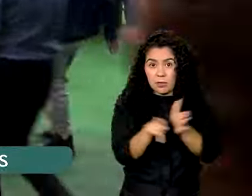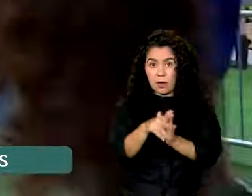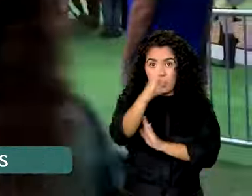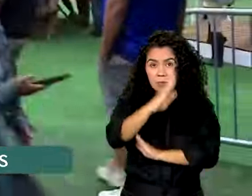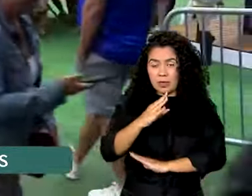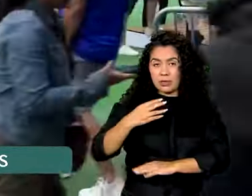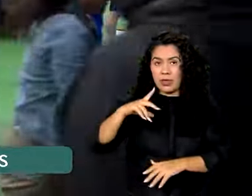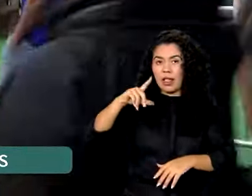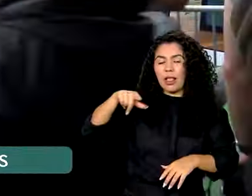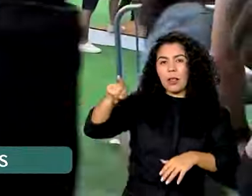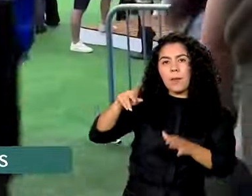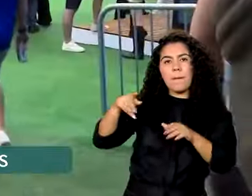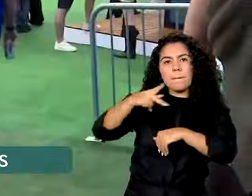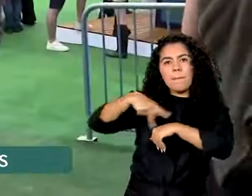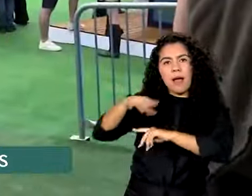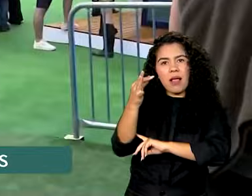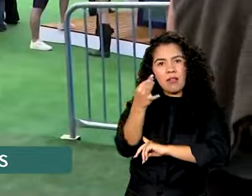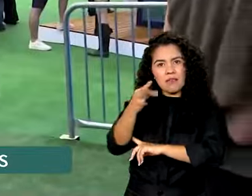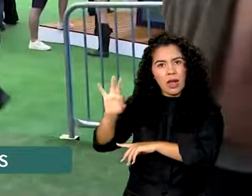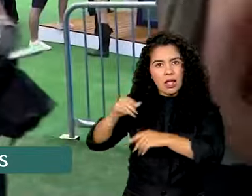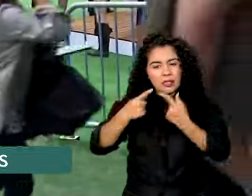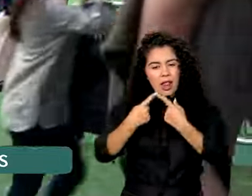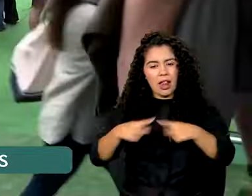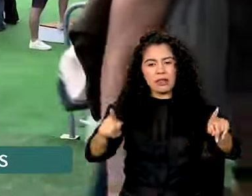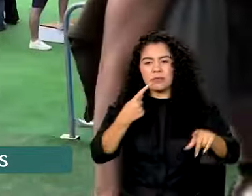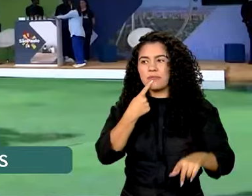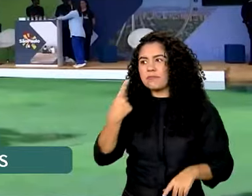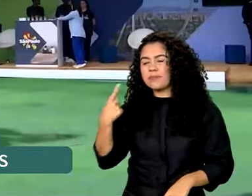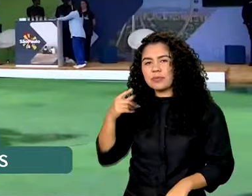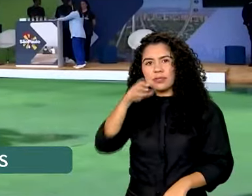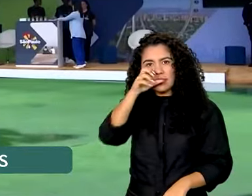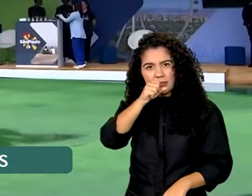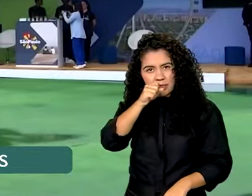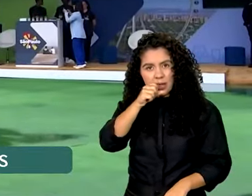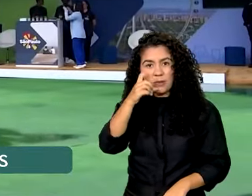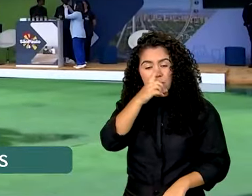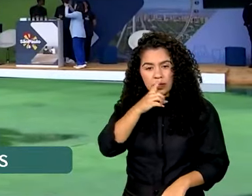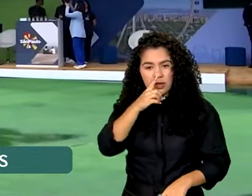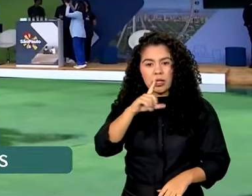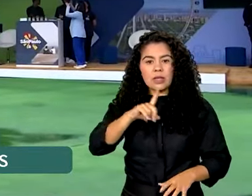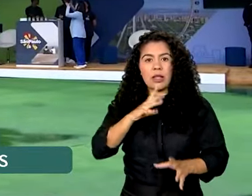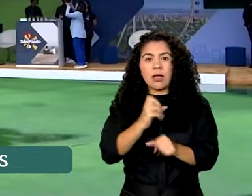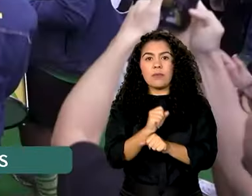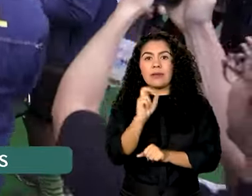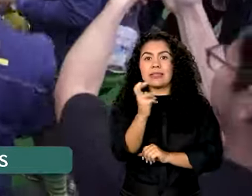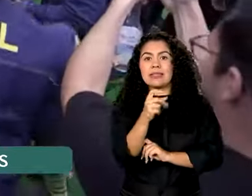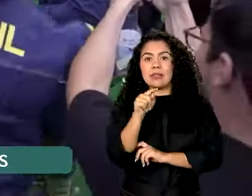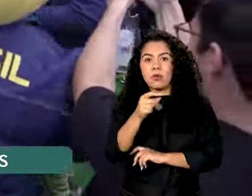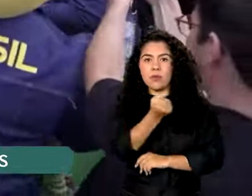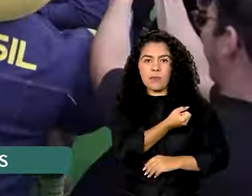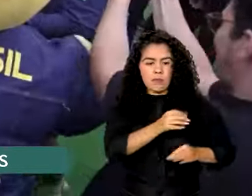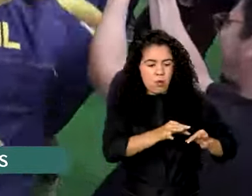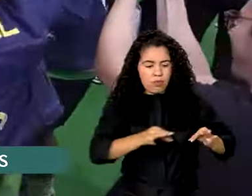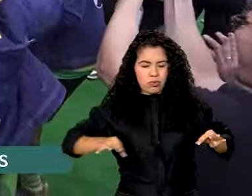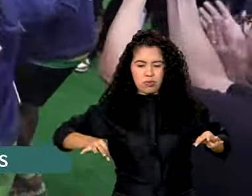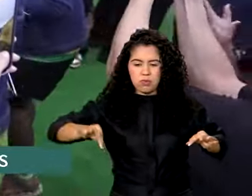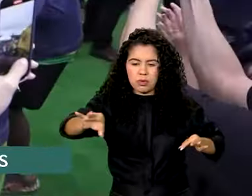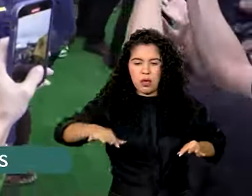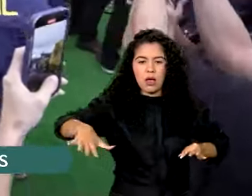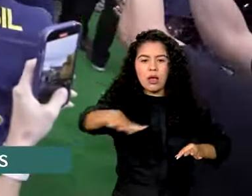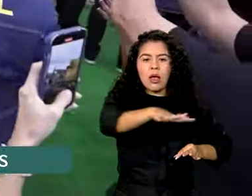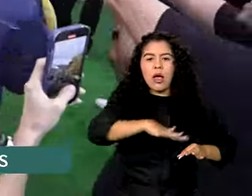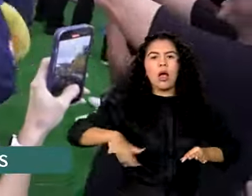pessoas no Parque de la Villette, zona norte da capital francesa. Com 5 mil metros quadrados, o espaço é o ponto de